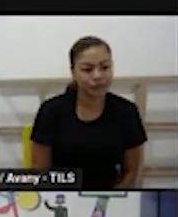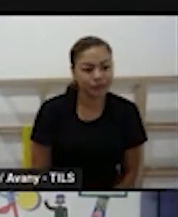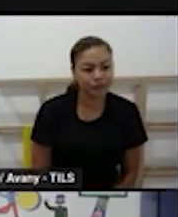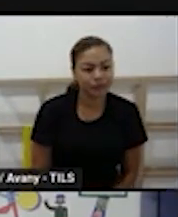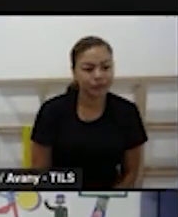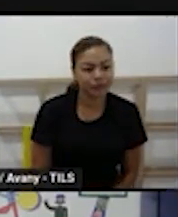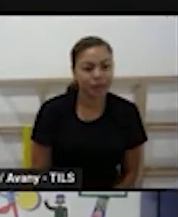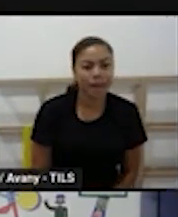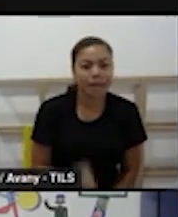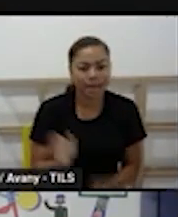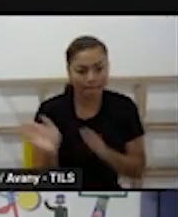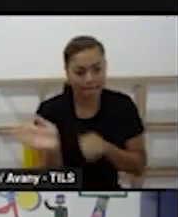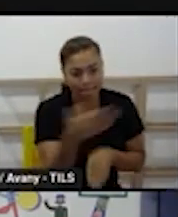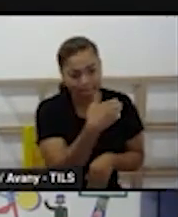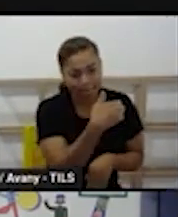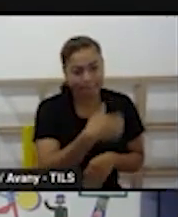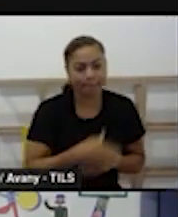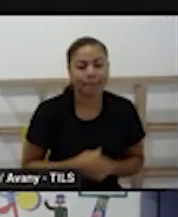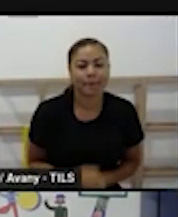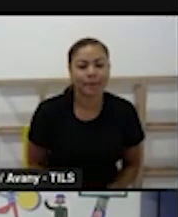pode passar Gabi